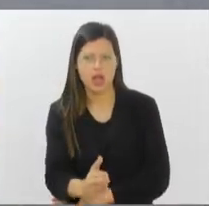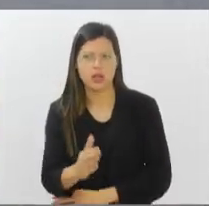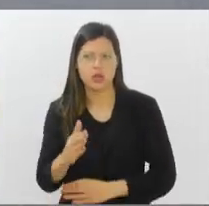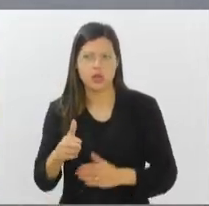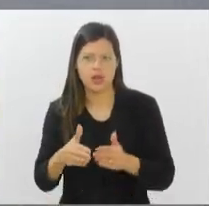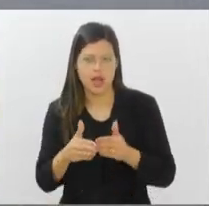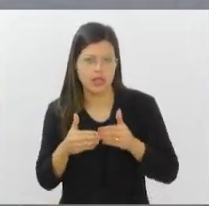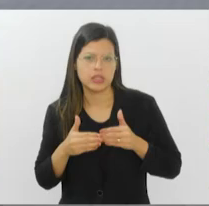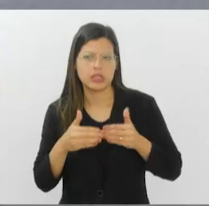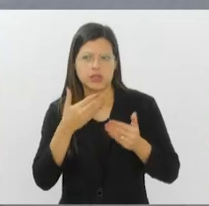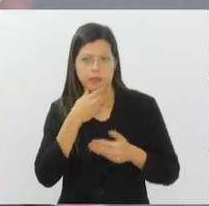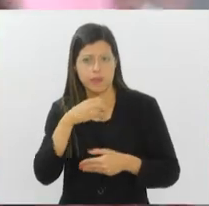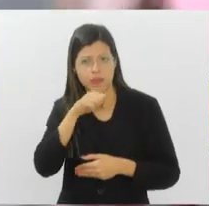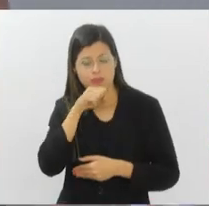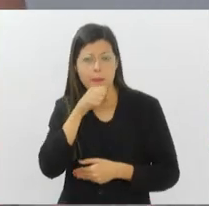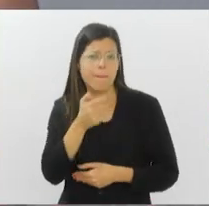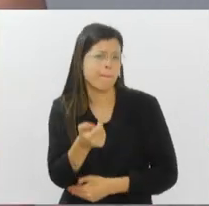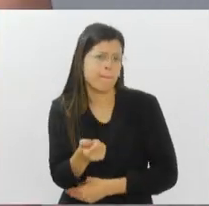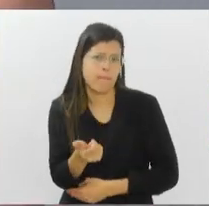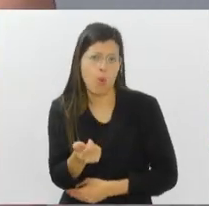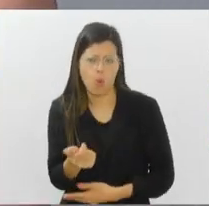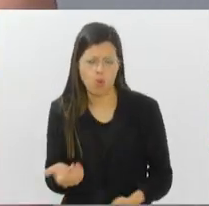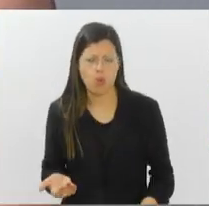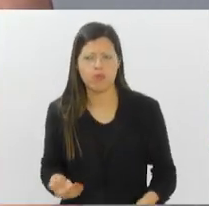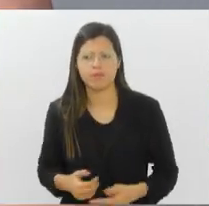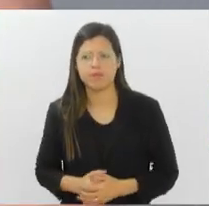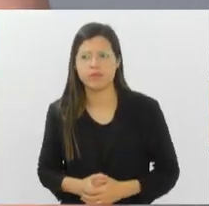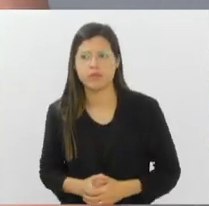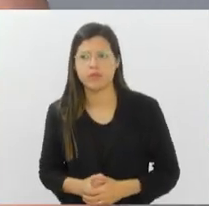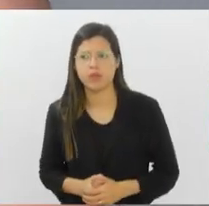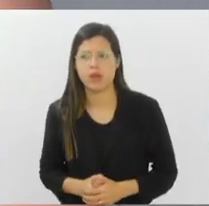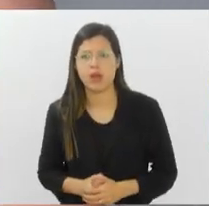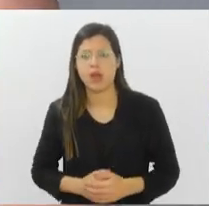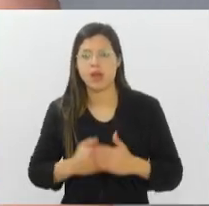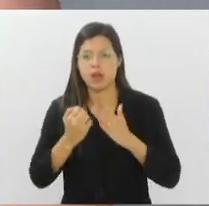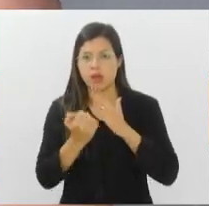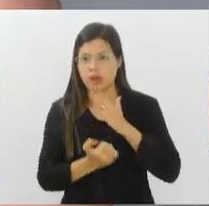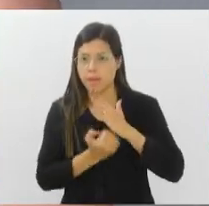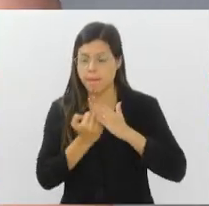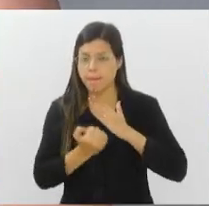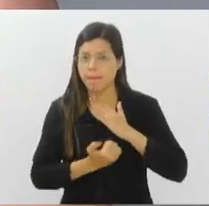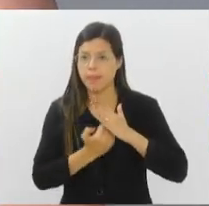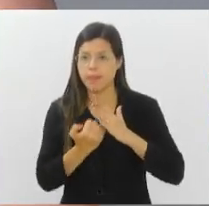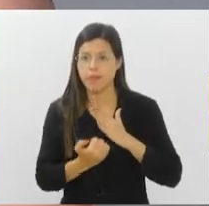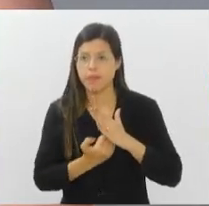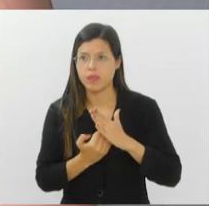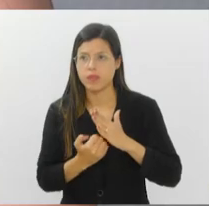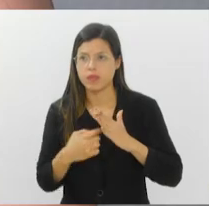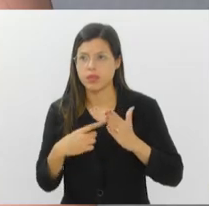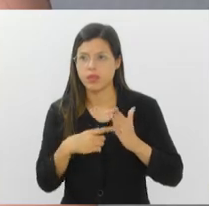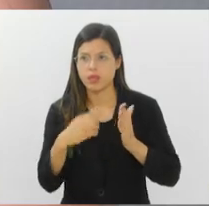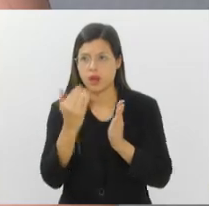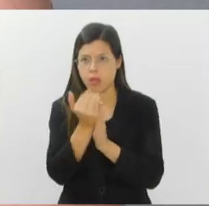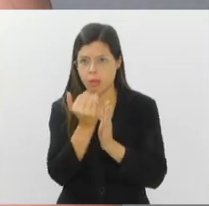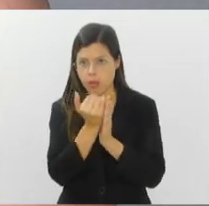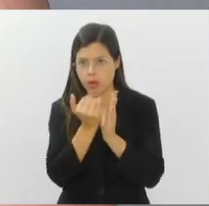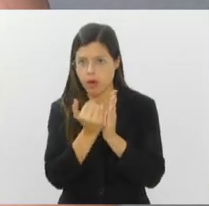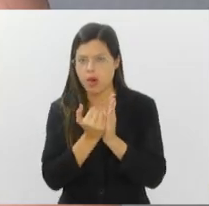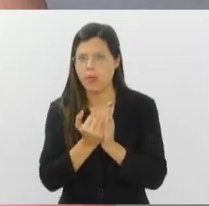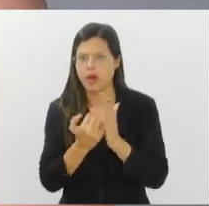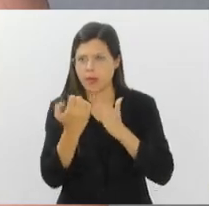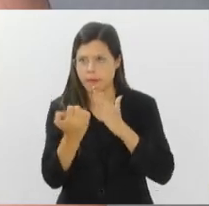ou seja, muito pouco. E para aquelas empresas que estão com o programa Empresa Cidadã, que